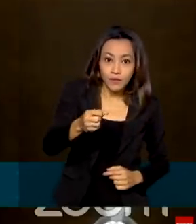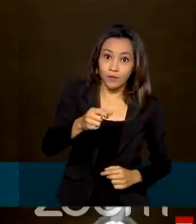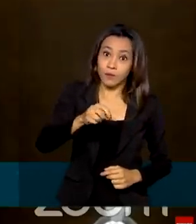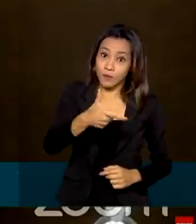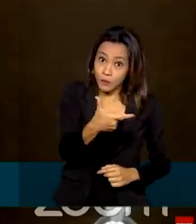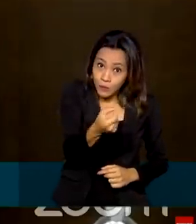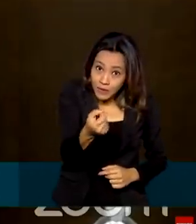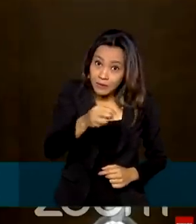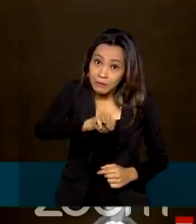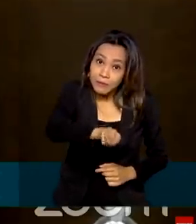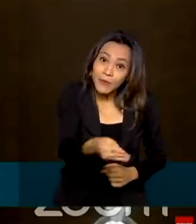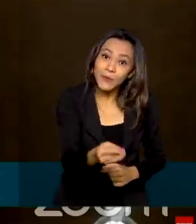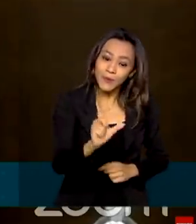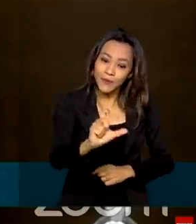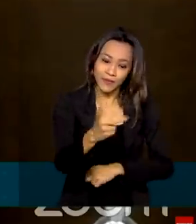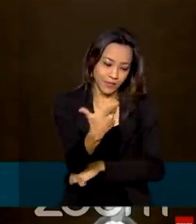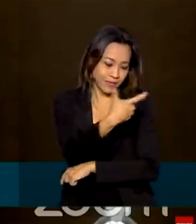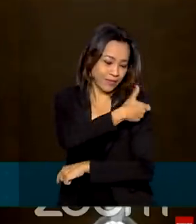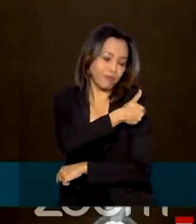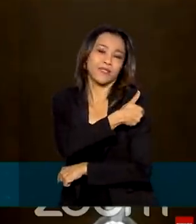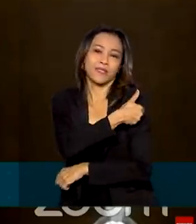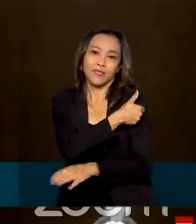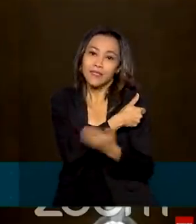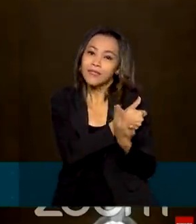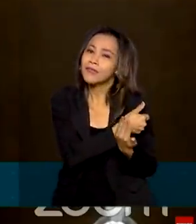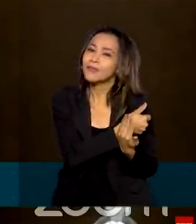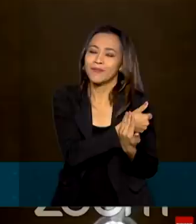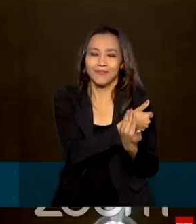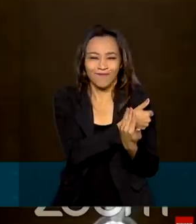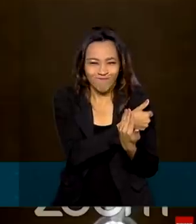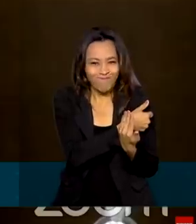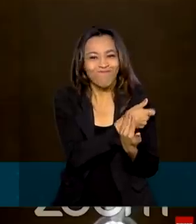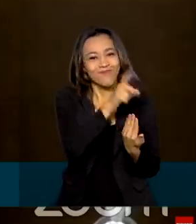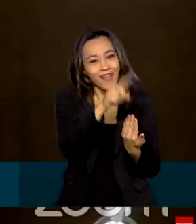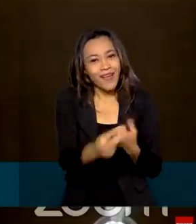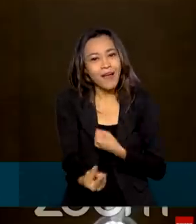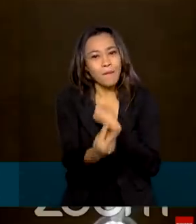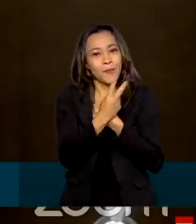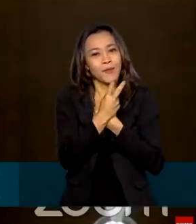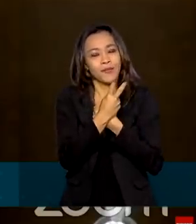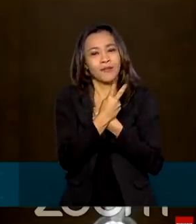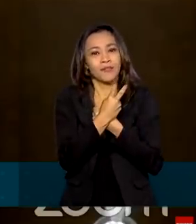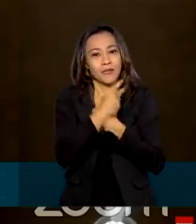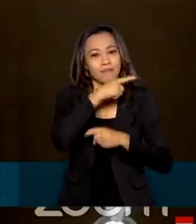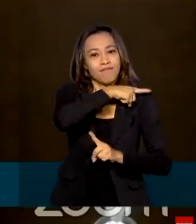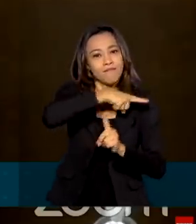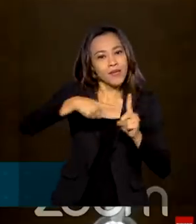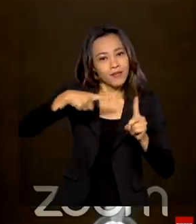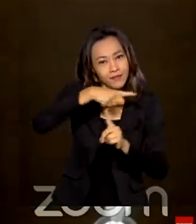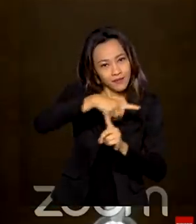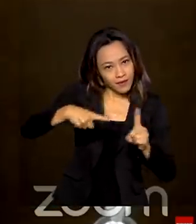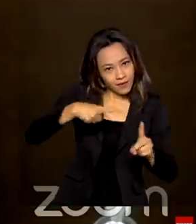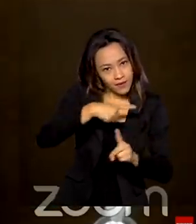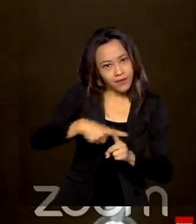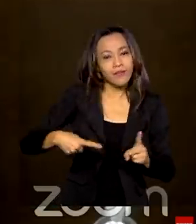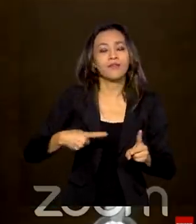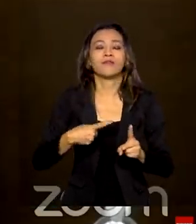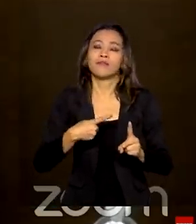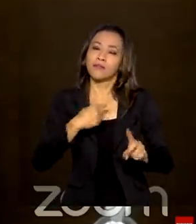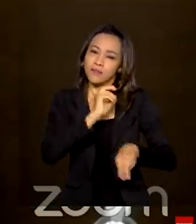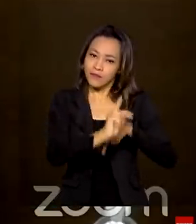doses da vacina Pfizer. Isso equivale a imunizar cerca da metade da sua população